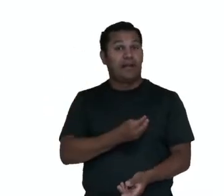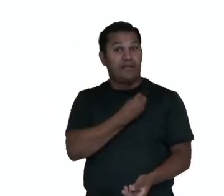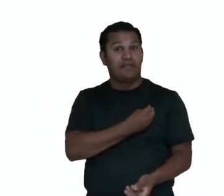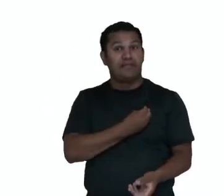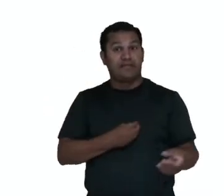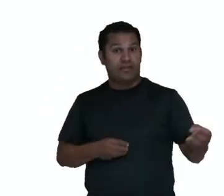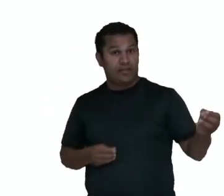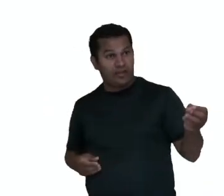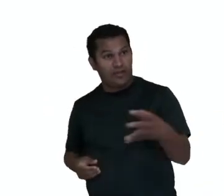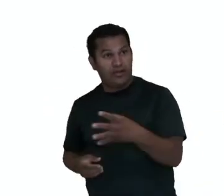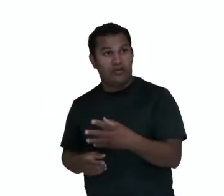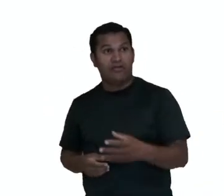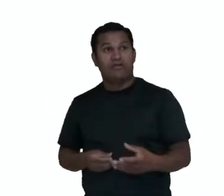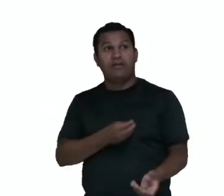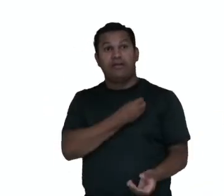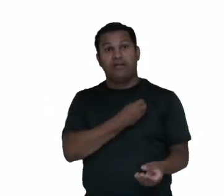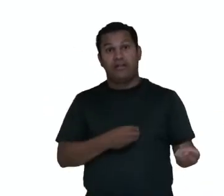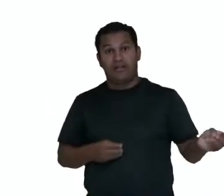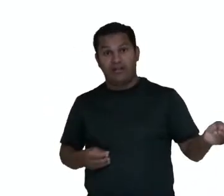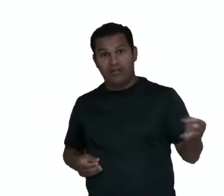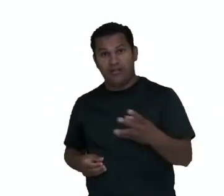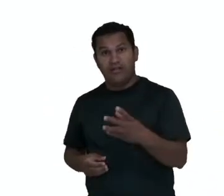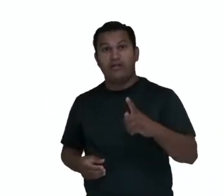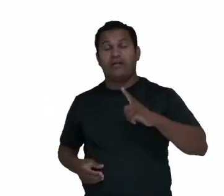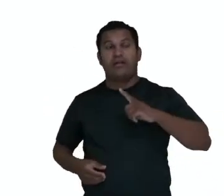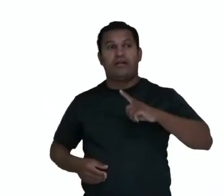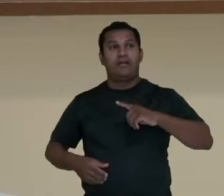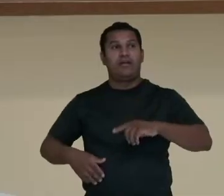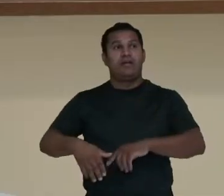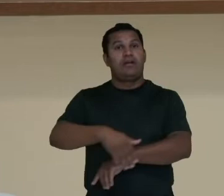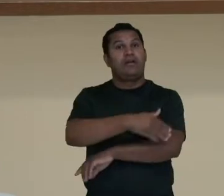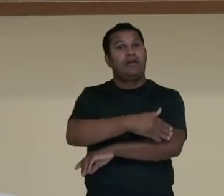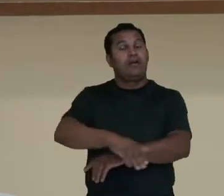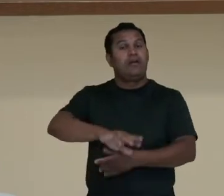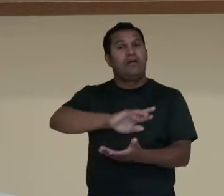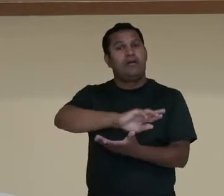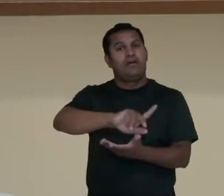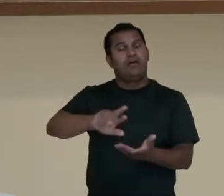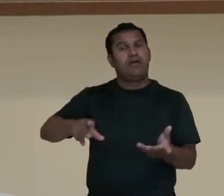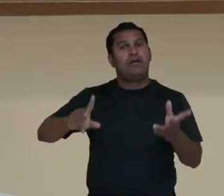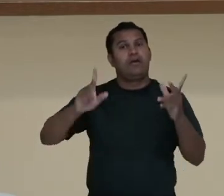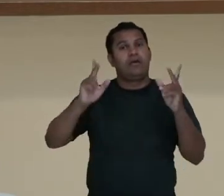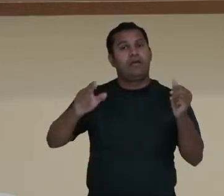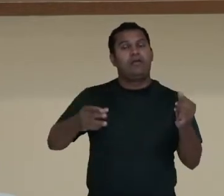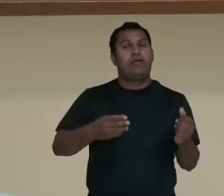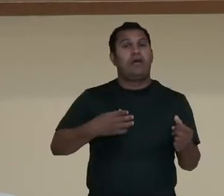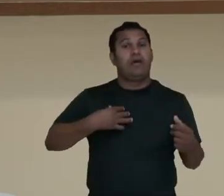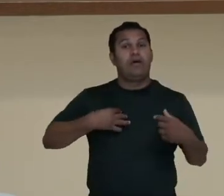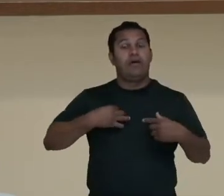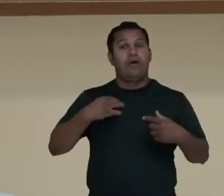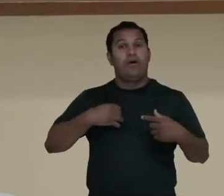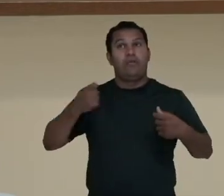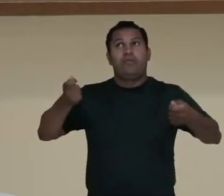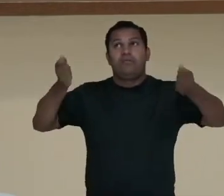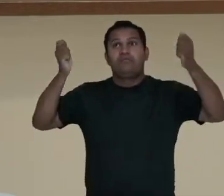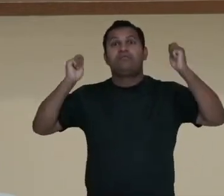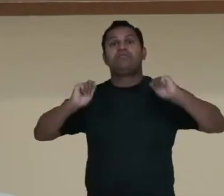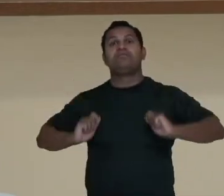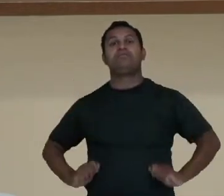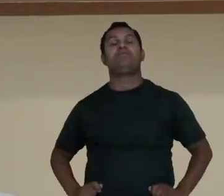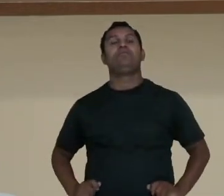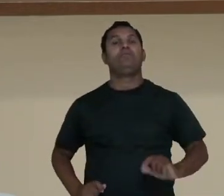a vida é nova e anda nua, vestida apenas com o teu desejo. Então, aqui o poeta faz um chamamento, um